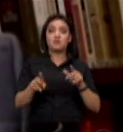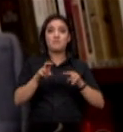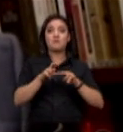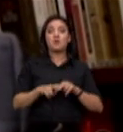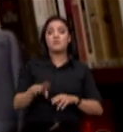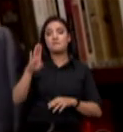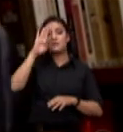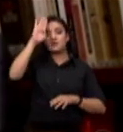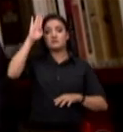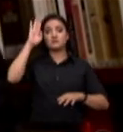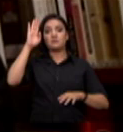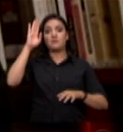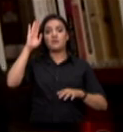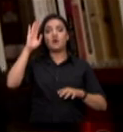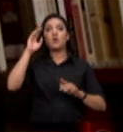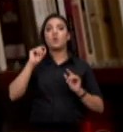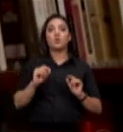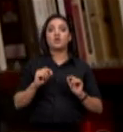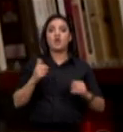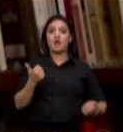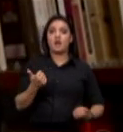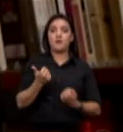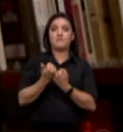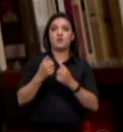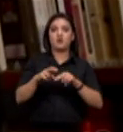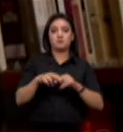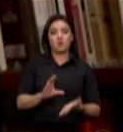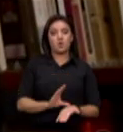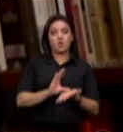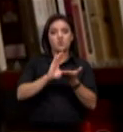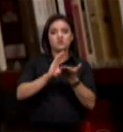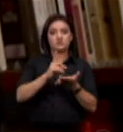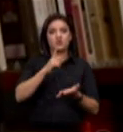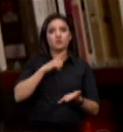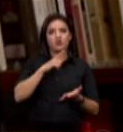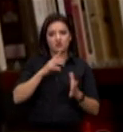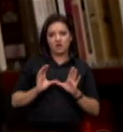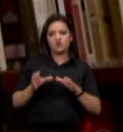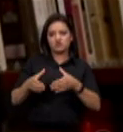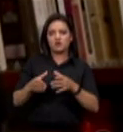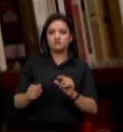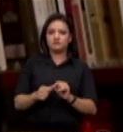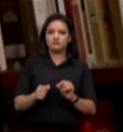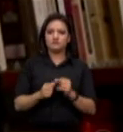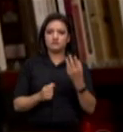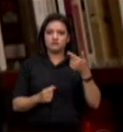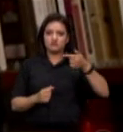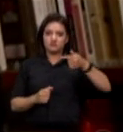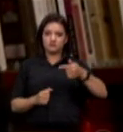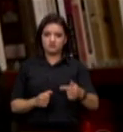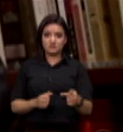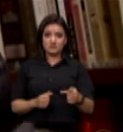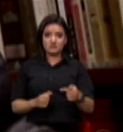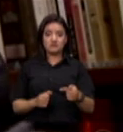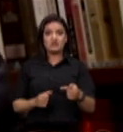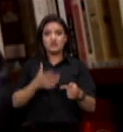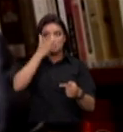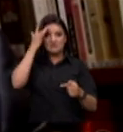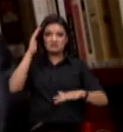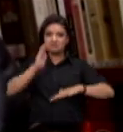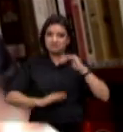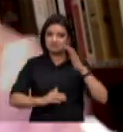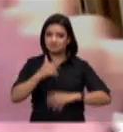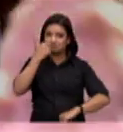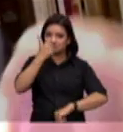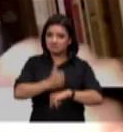principal apoiados por um conselho consultivo que formamos composto por sete renomados especialistas